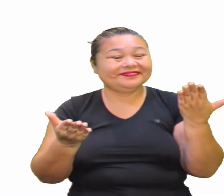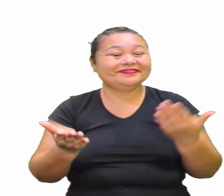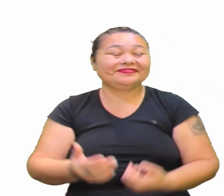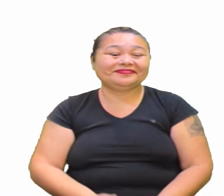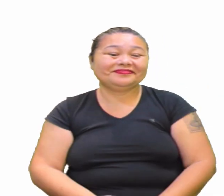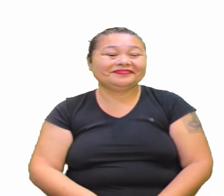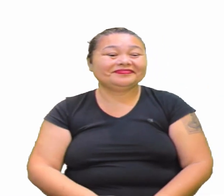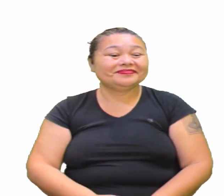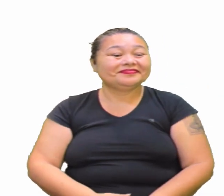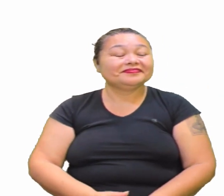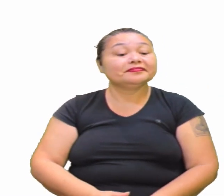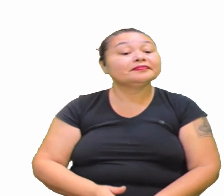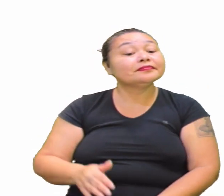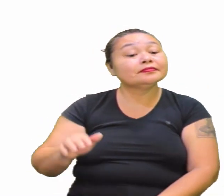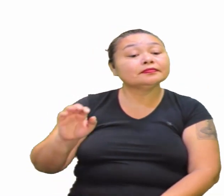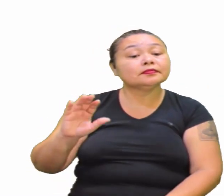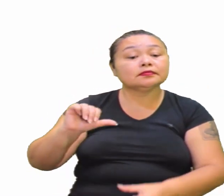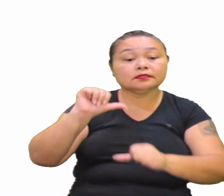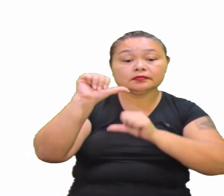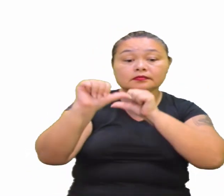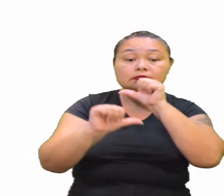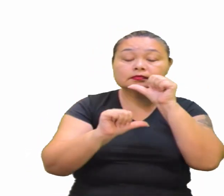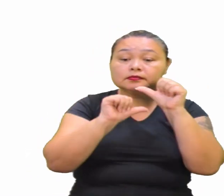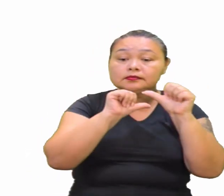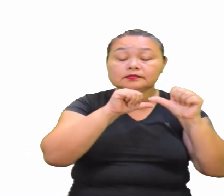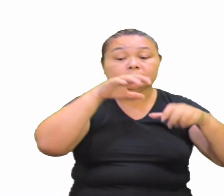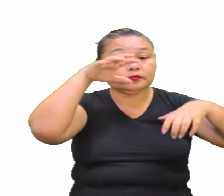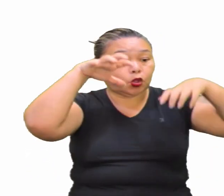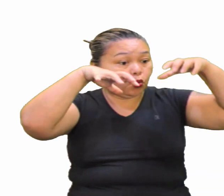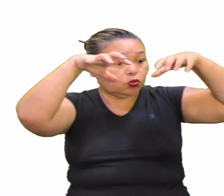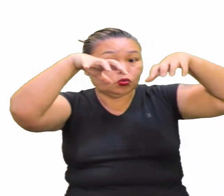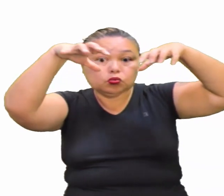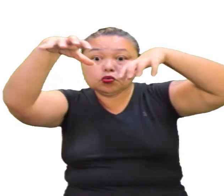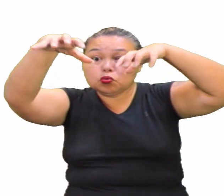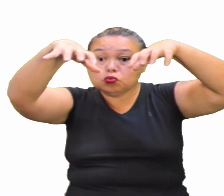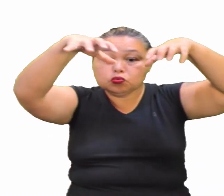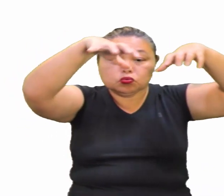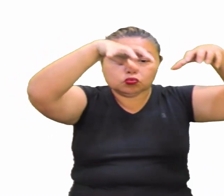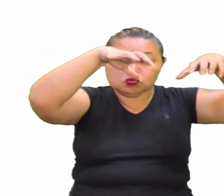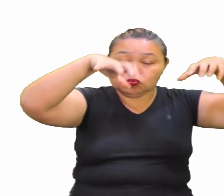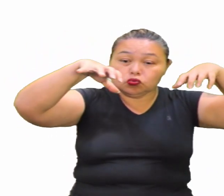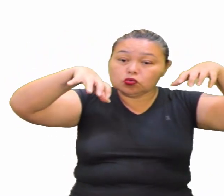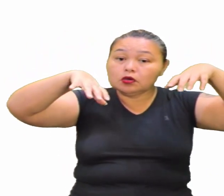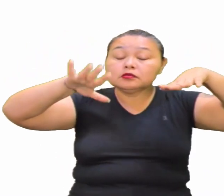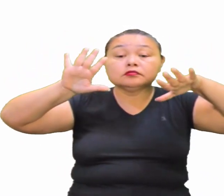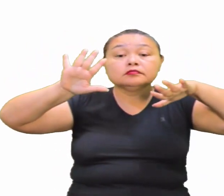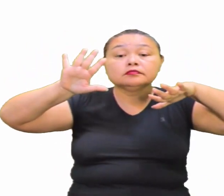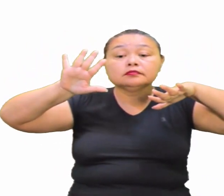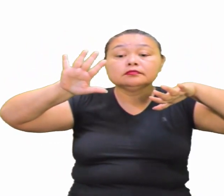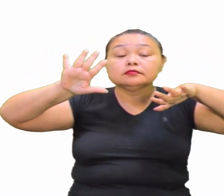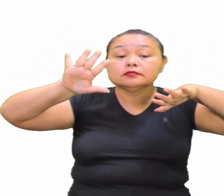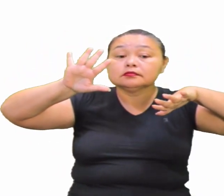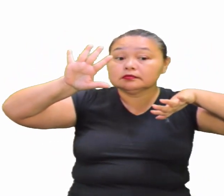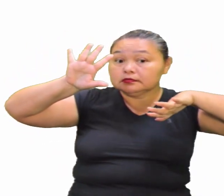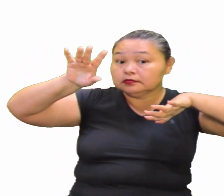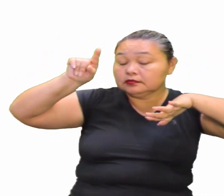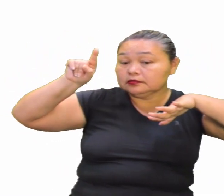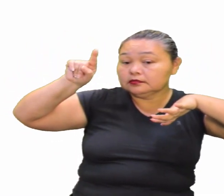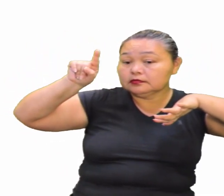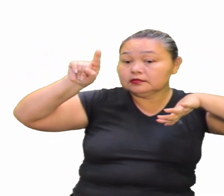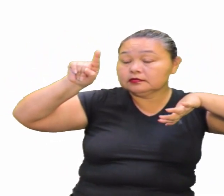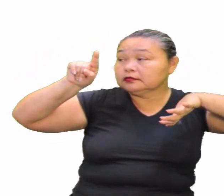certo Justamente Alteração No regime De chuvas Se a gente for analisar De